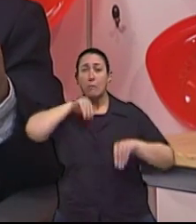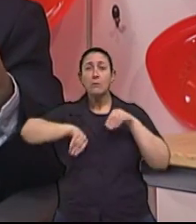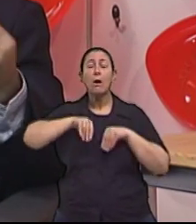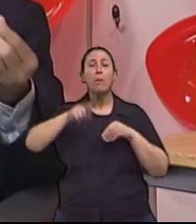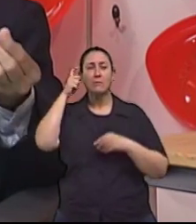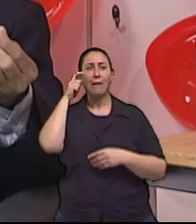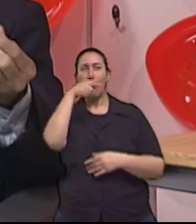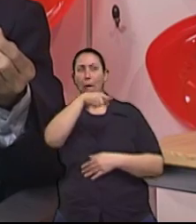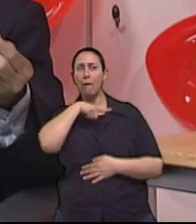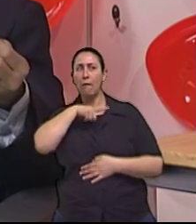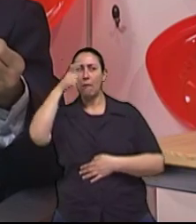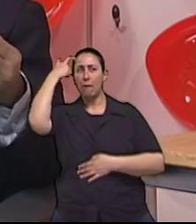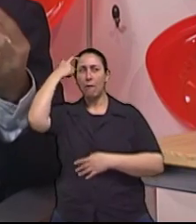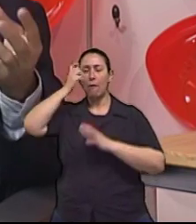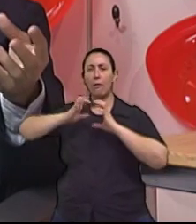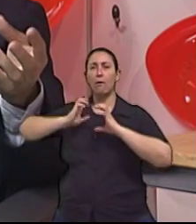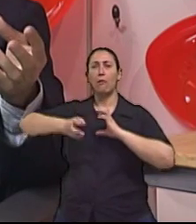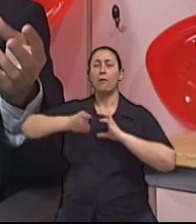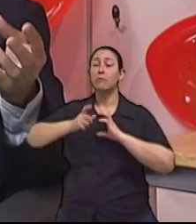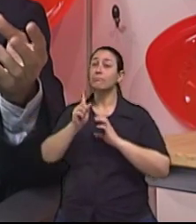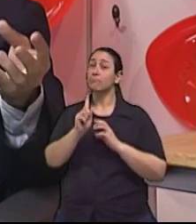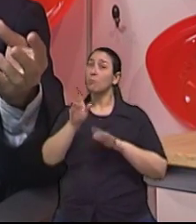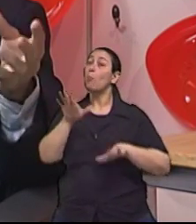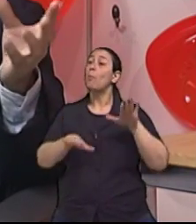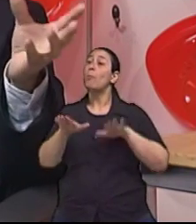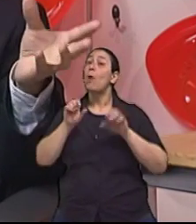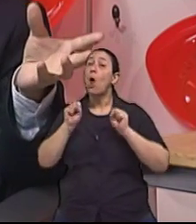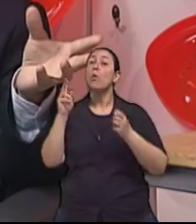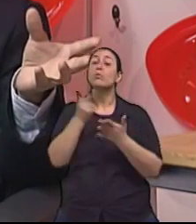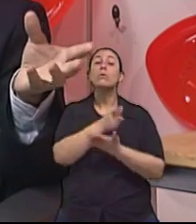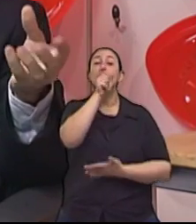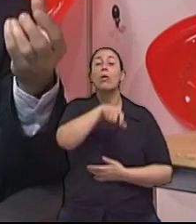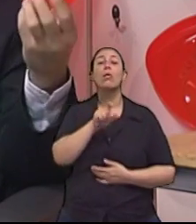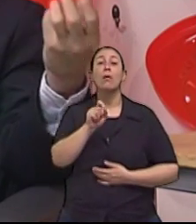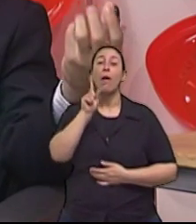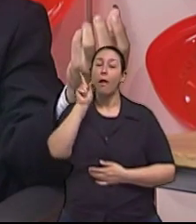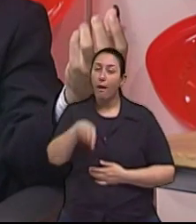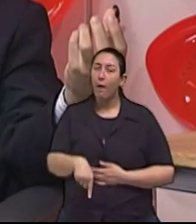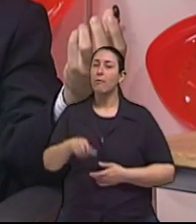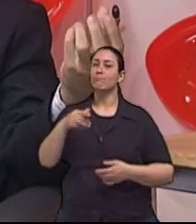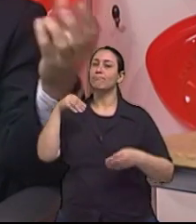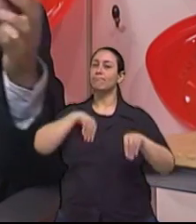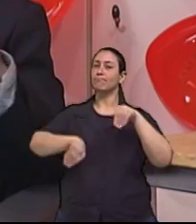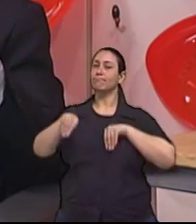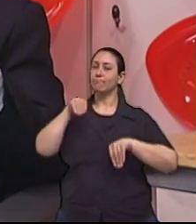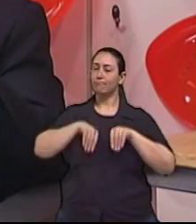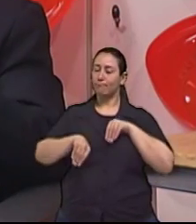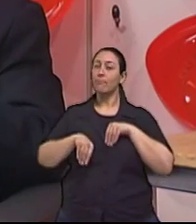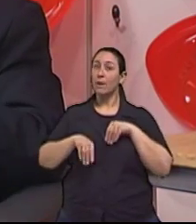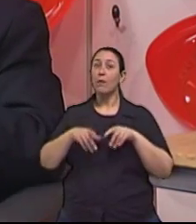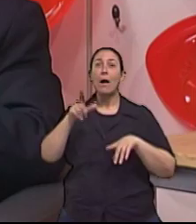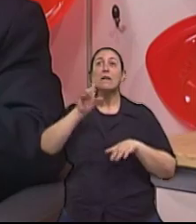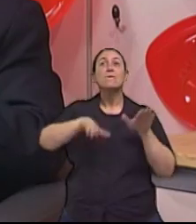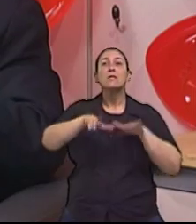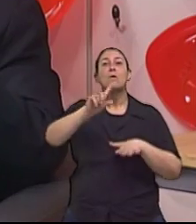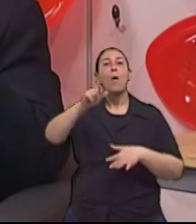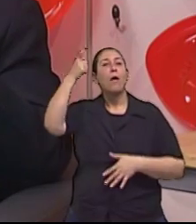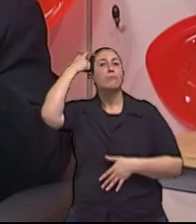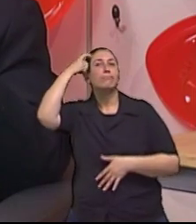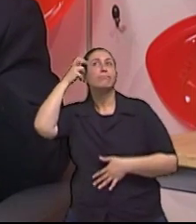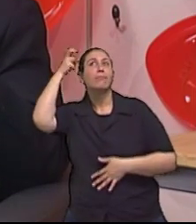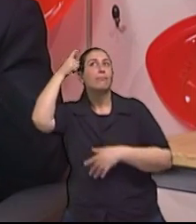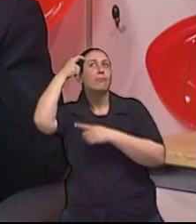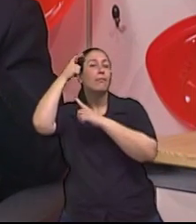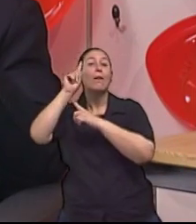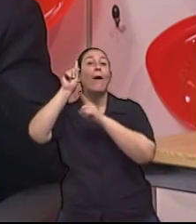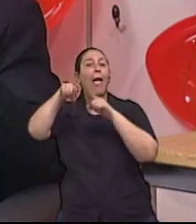vezes o idoso deprimido, ele pode parecer ter uma demência que na verdade é tratado e melhora do aspecto cognitivo. Então, é um pouco complexo. Mas se as